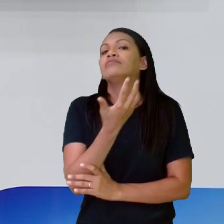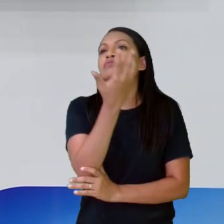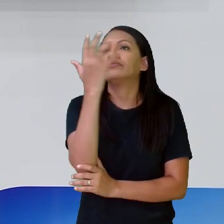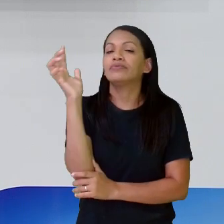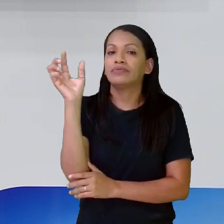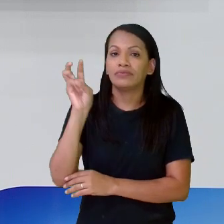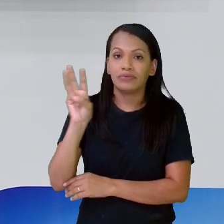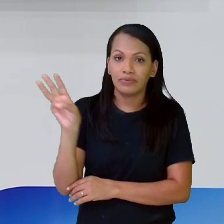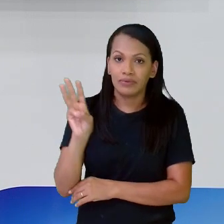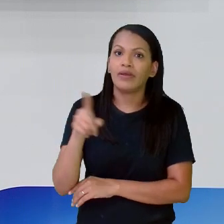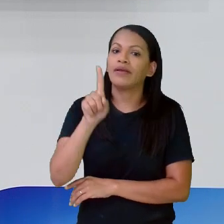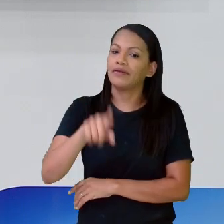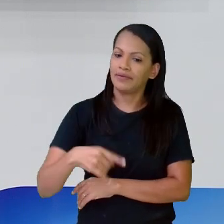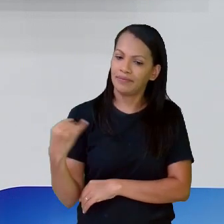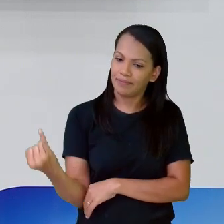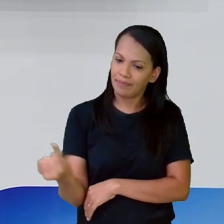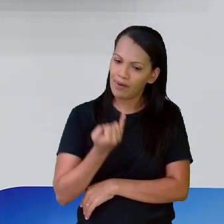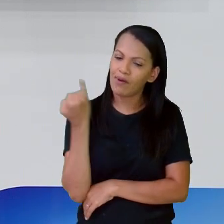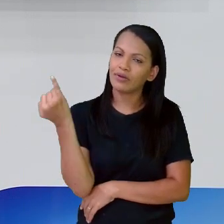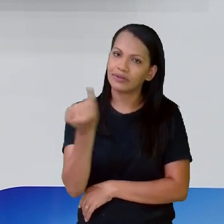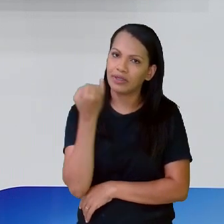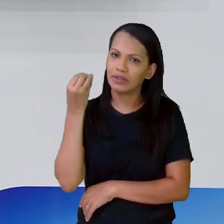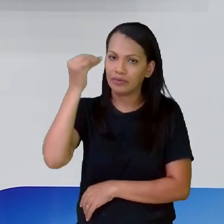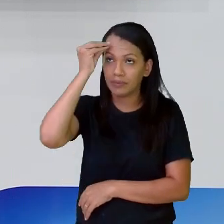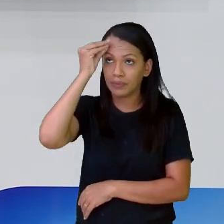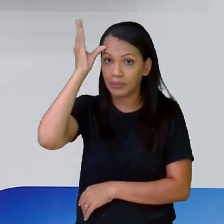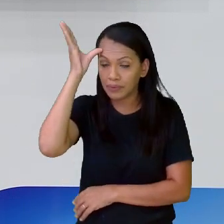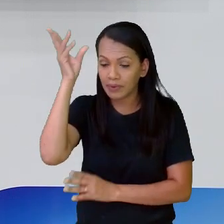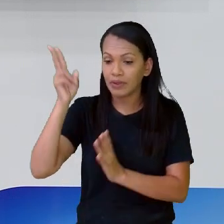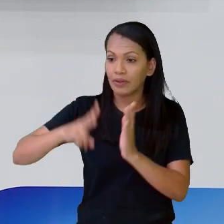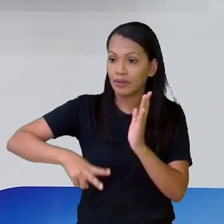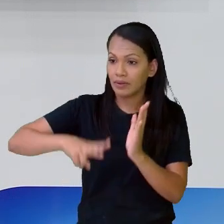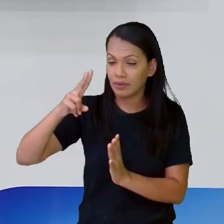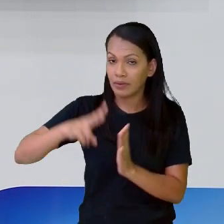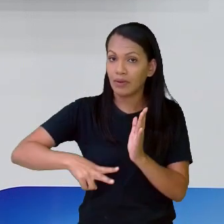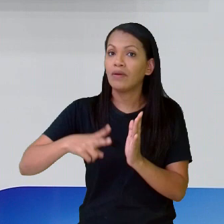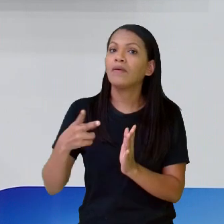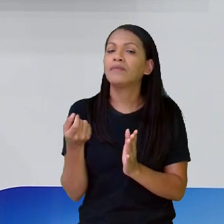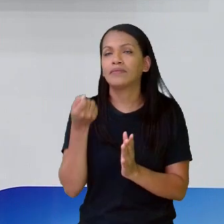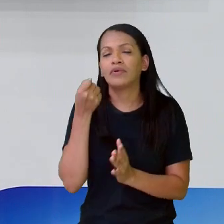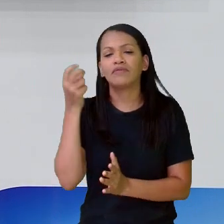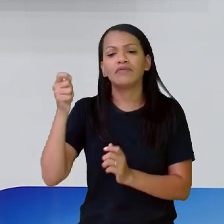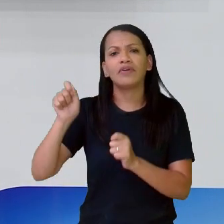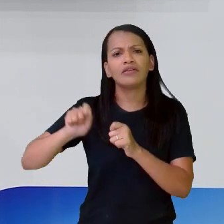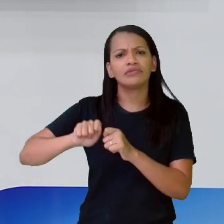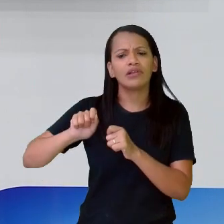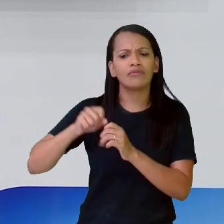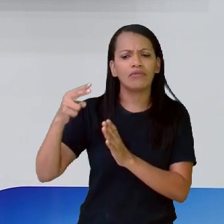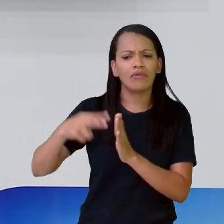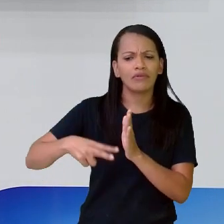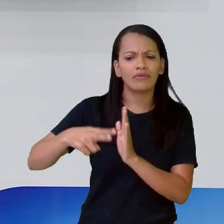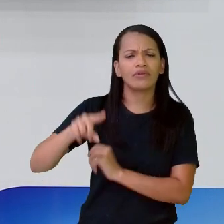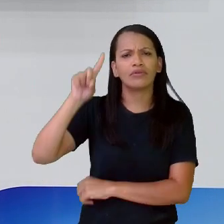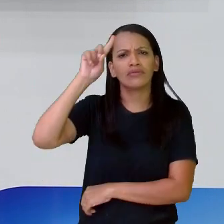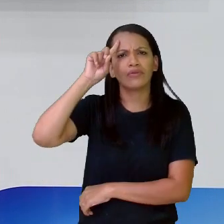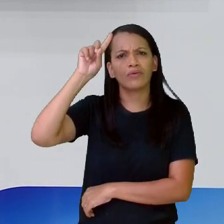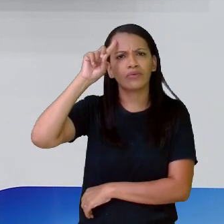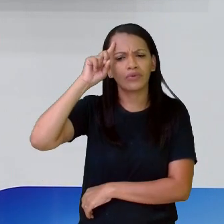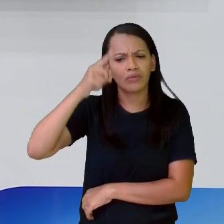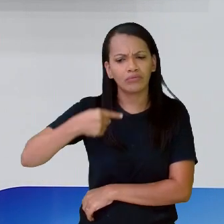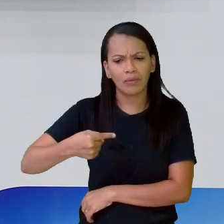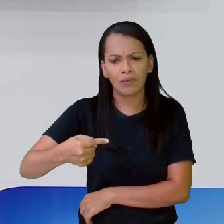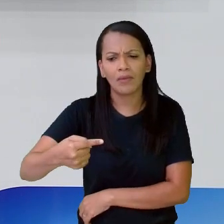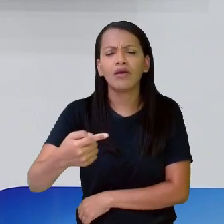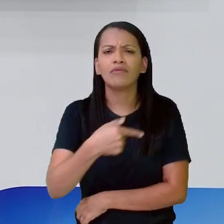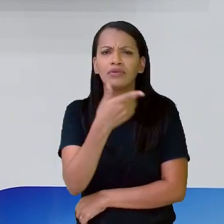estudo do quarto ano, precisa ampliar sua leitura, ampliando sua leitura, fazendo leituras diárias, você também